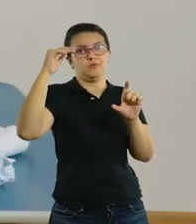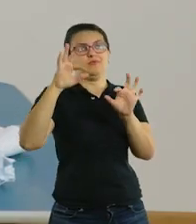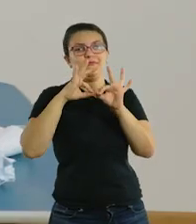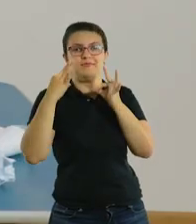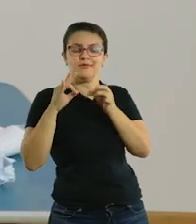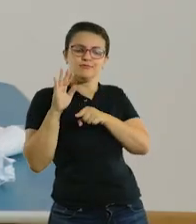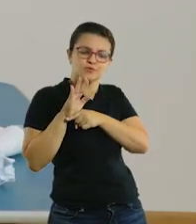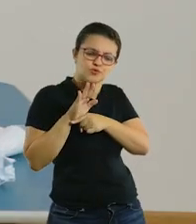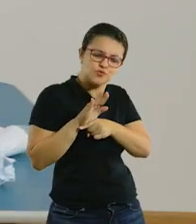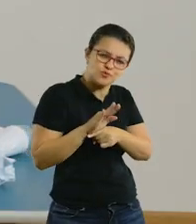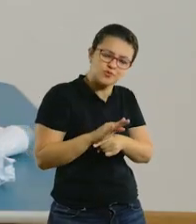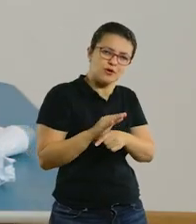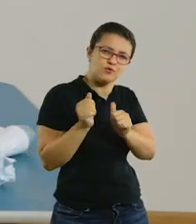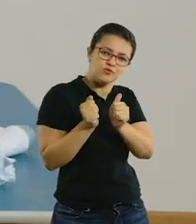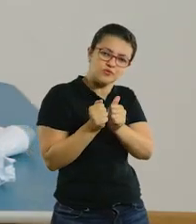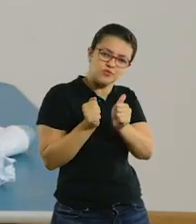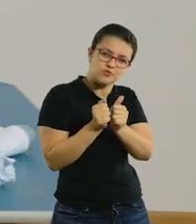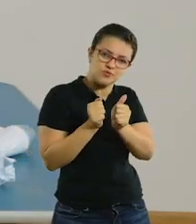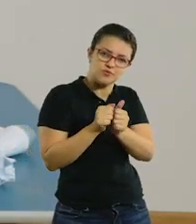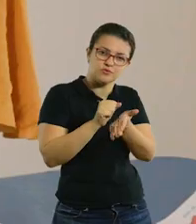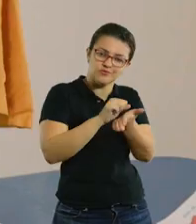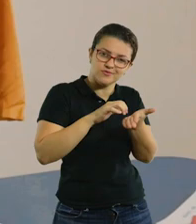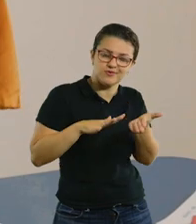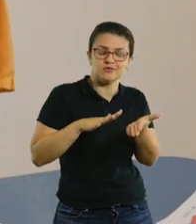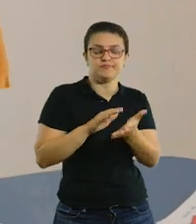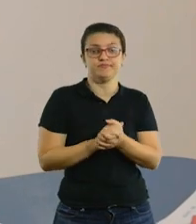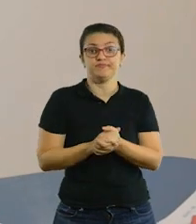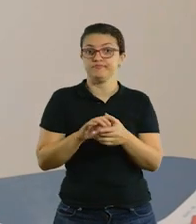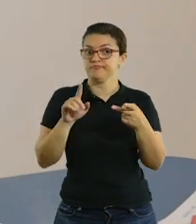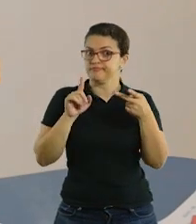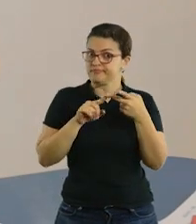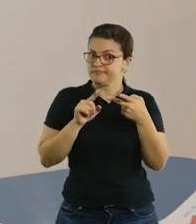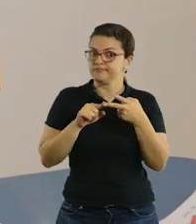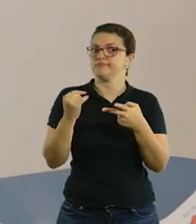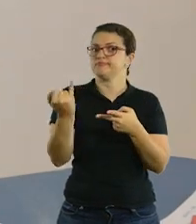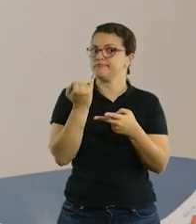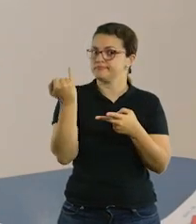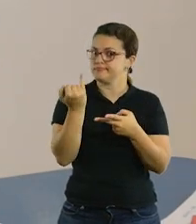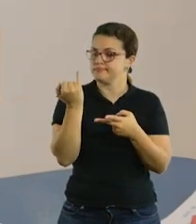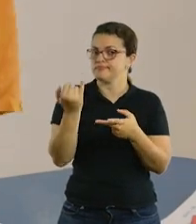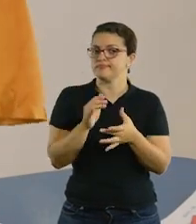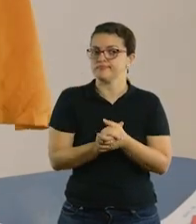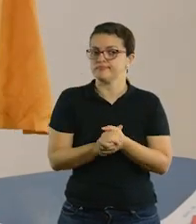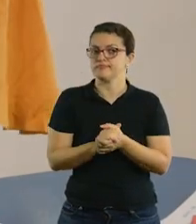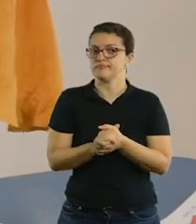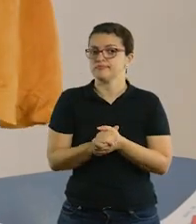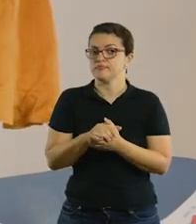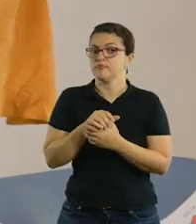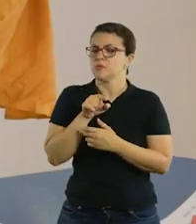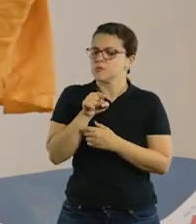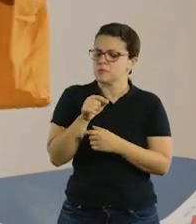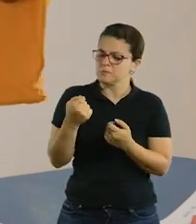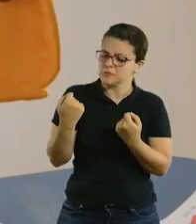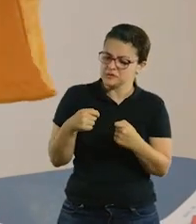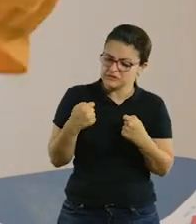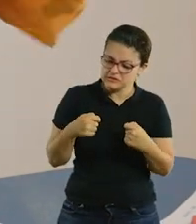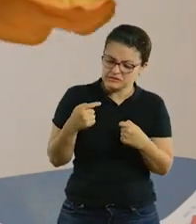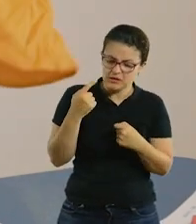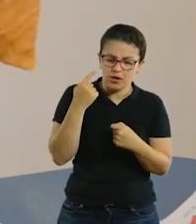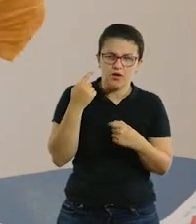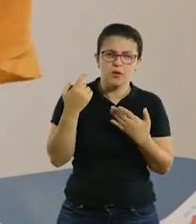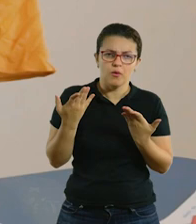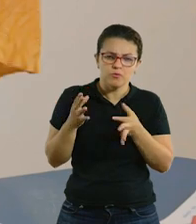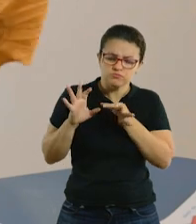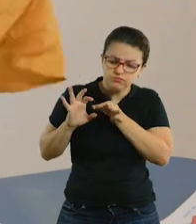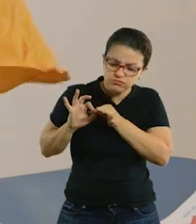consiga atingir o objetivo estabelecido naquele momento. Uma outra coisa importante de se pensar é que você precisa dar uma olhada no